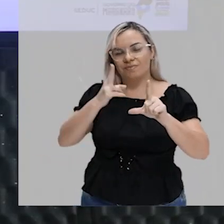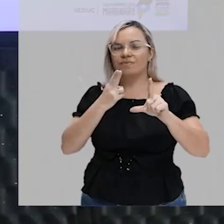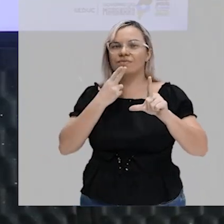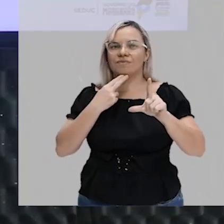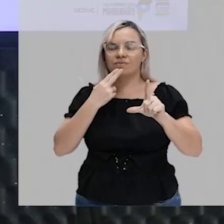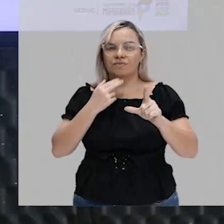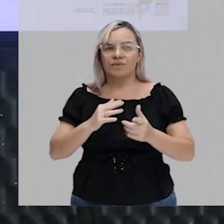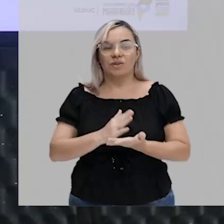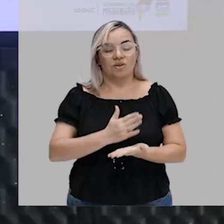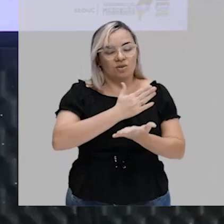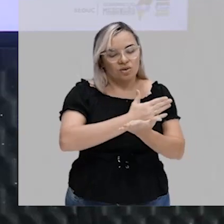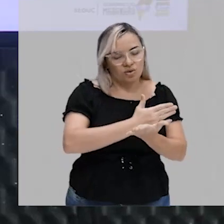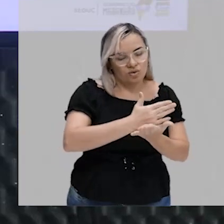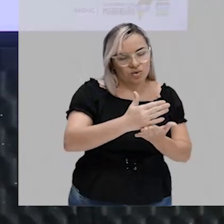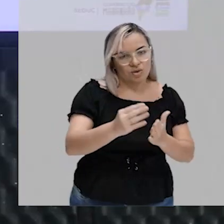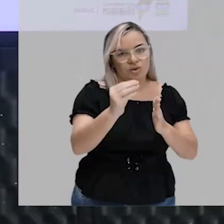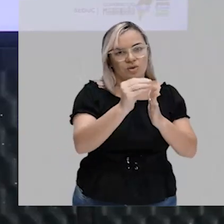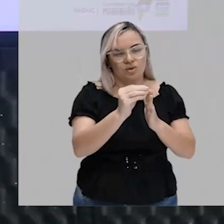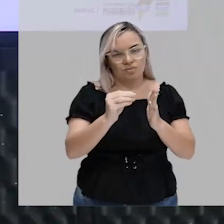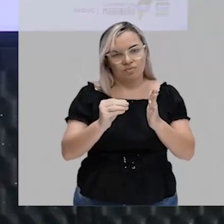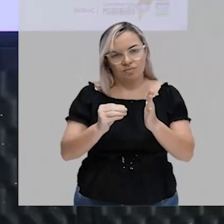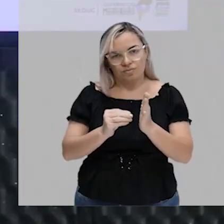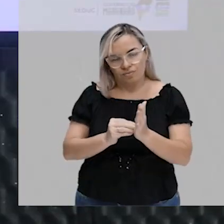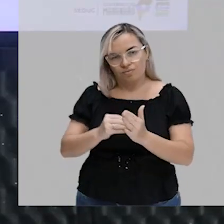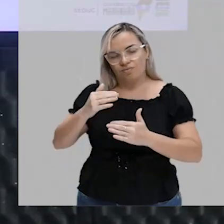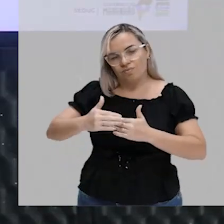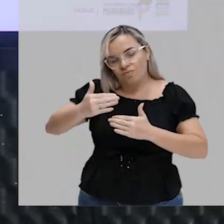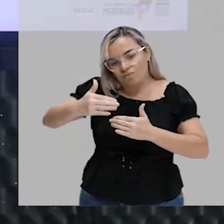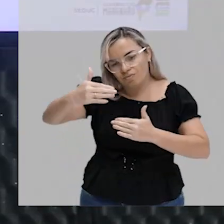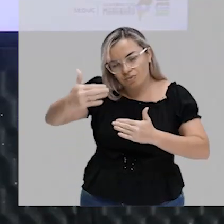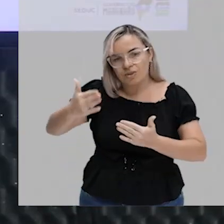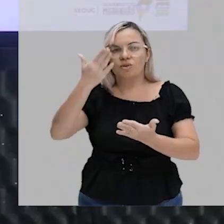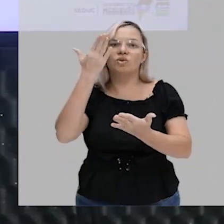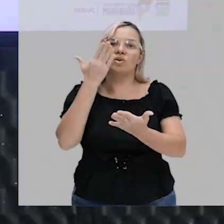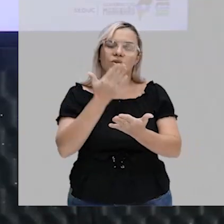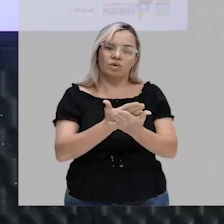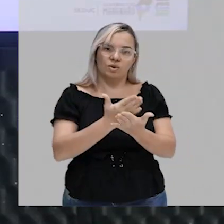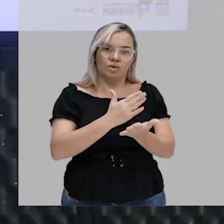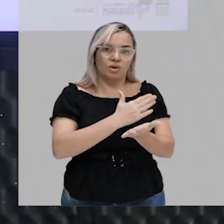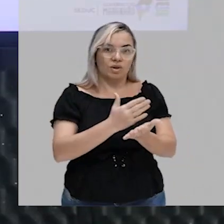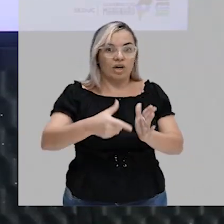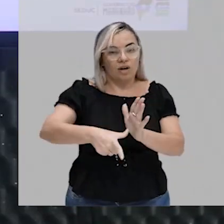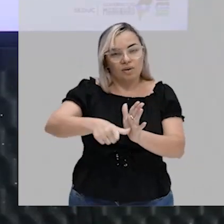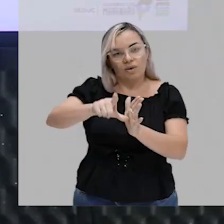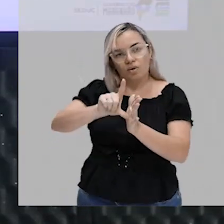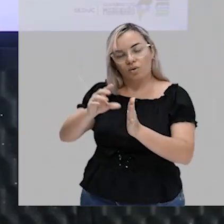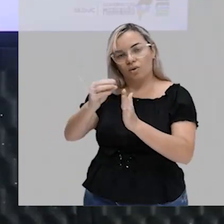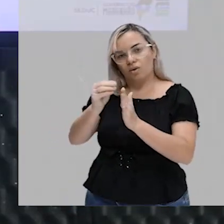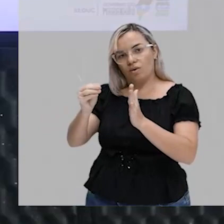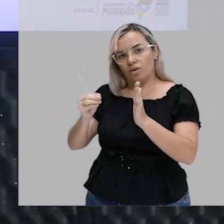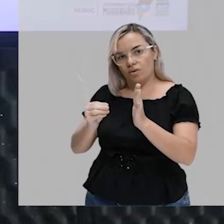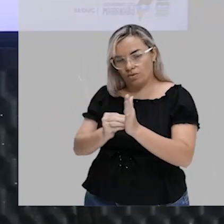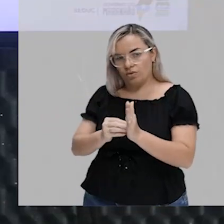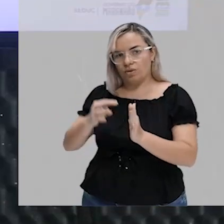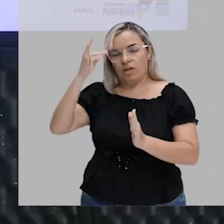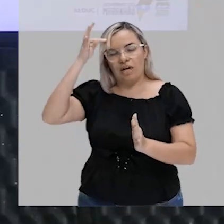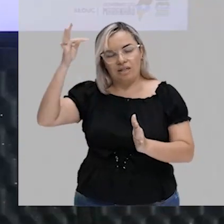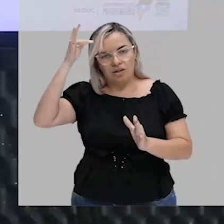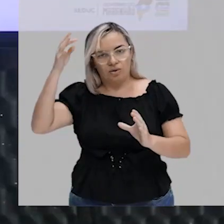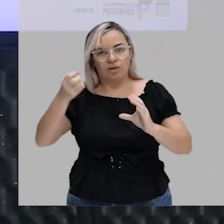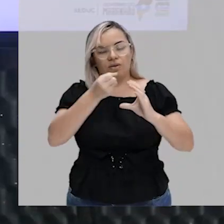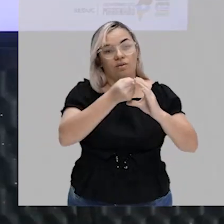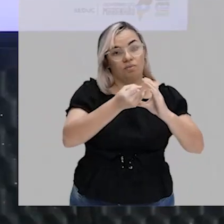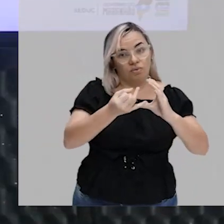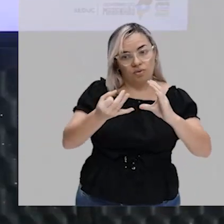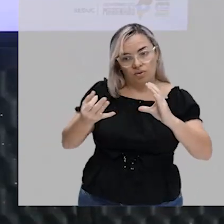e esta aula é a continuação do estudo que nós iniciamos na aula anterior sobre teoria dos conjuntos.